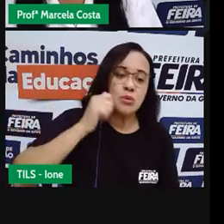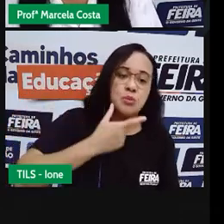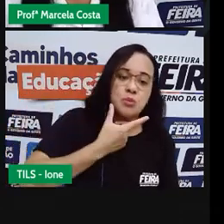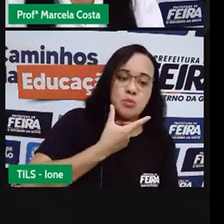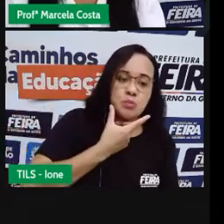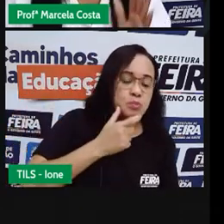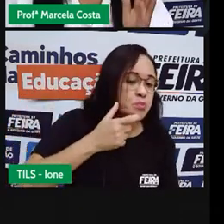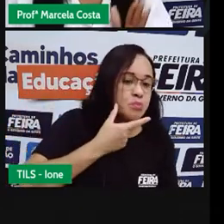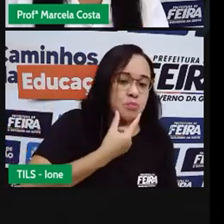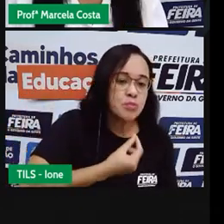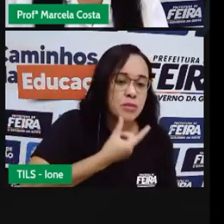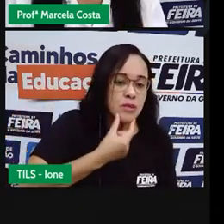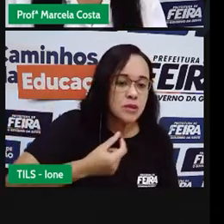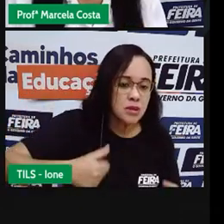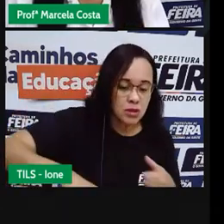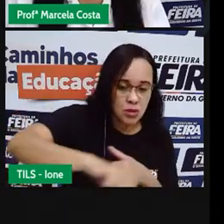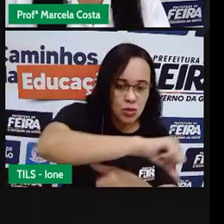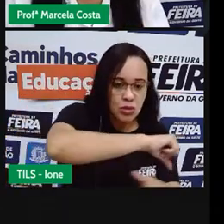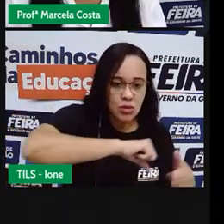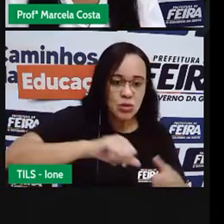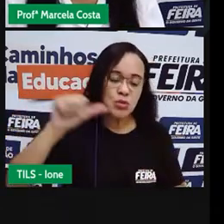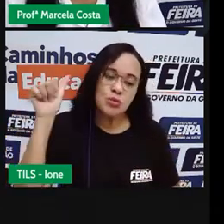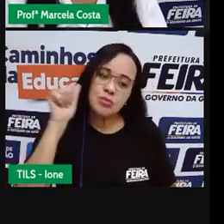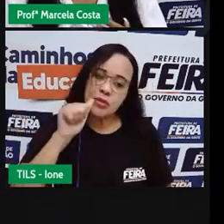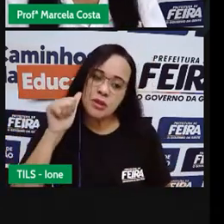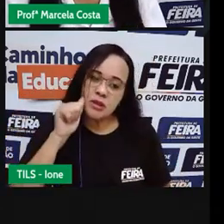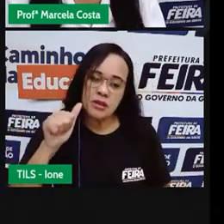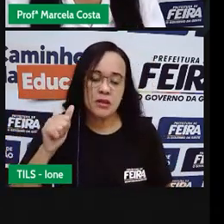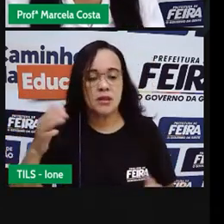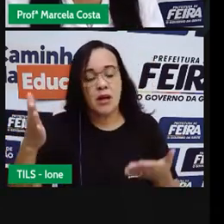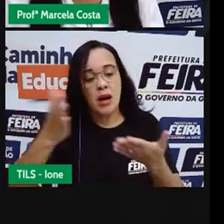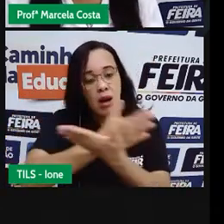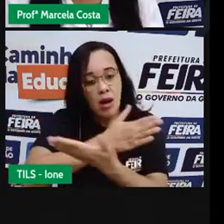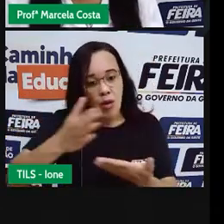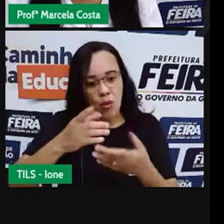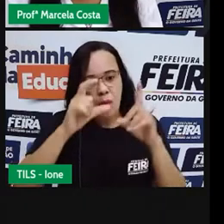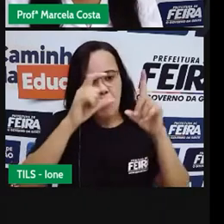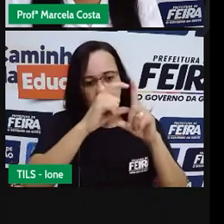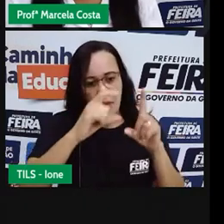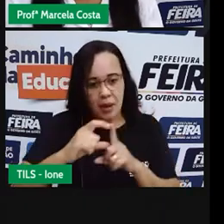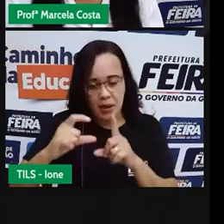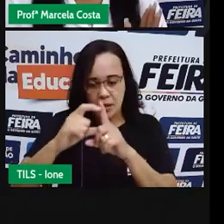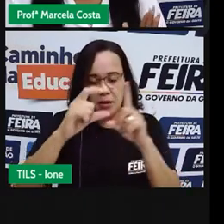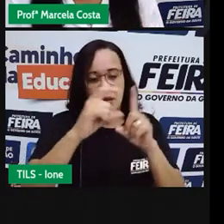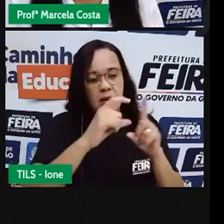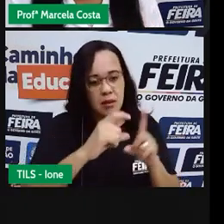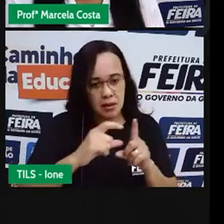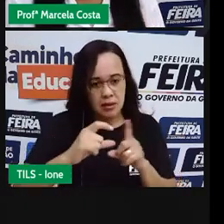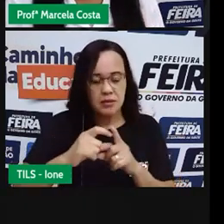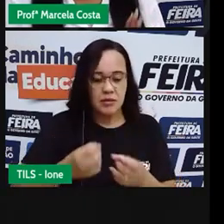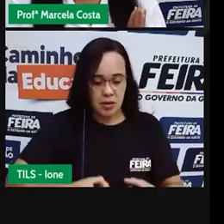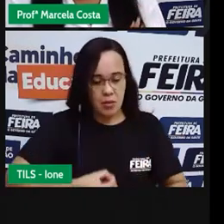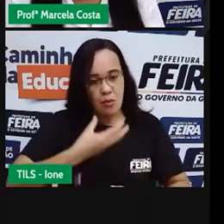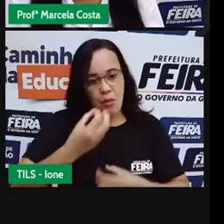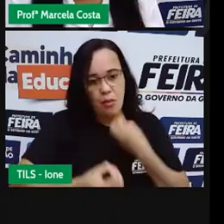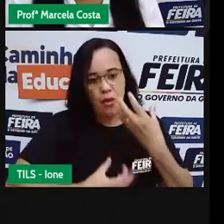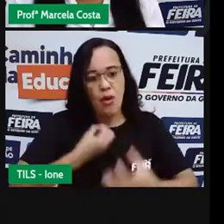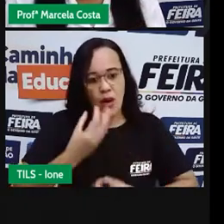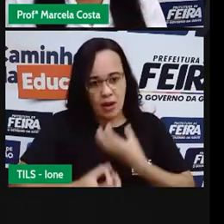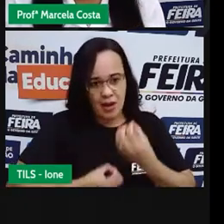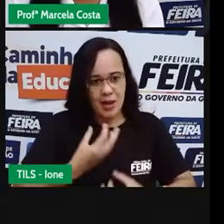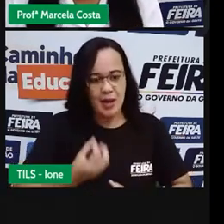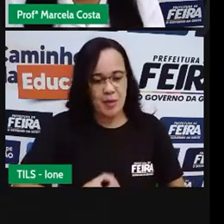Então aí São Algumas palavras Que foram apresentadas No plano E que Mostra São